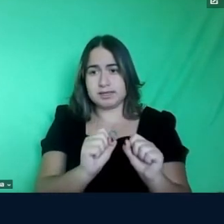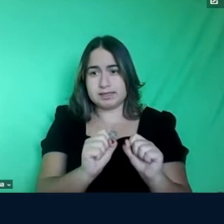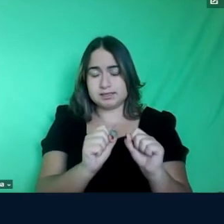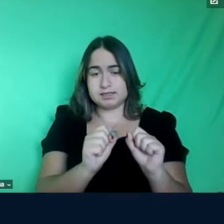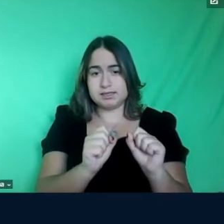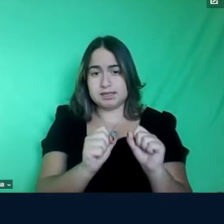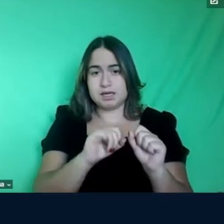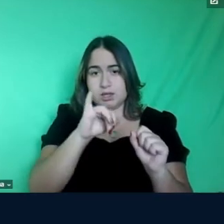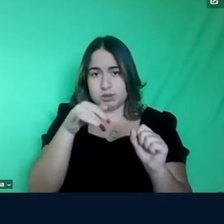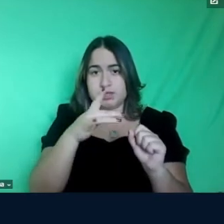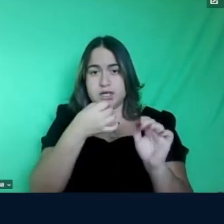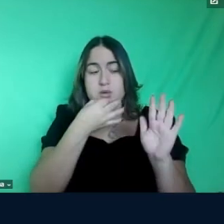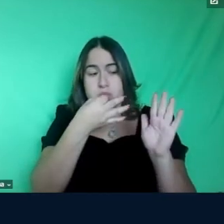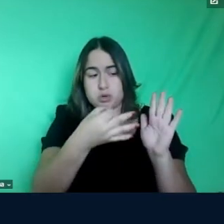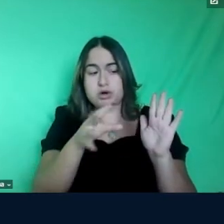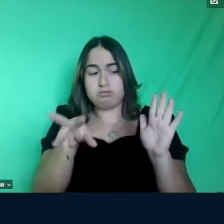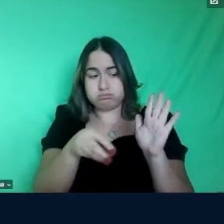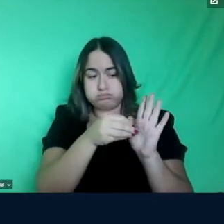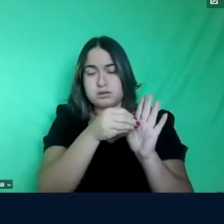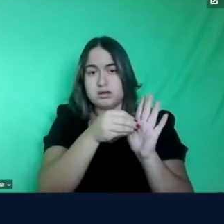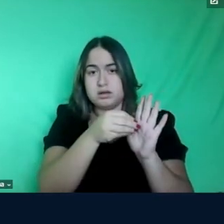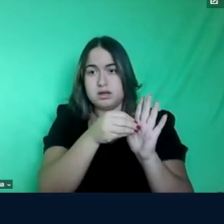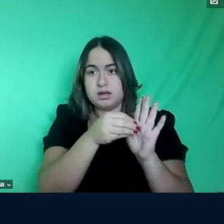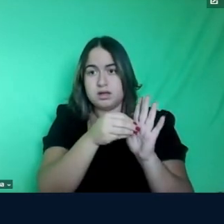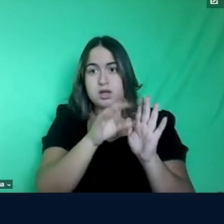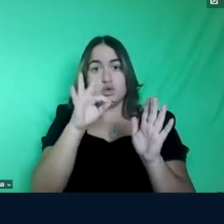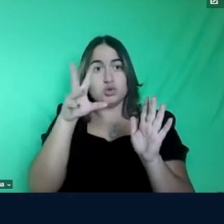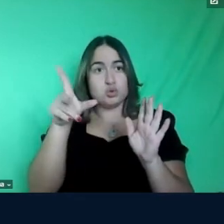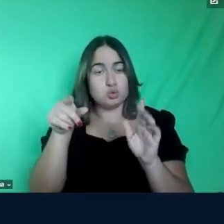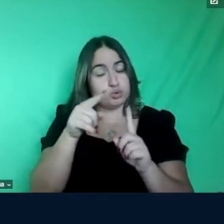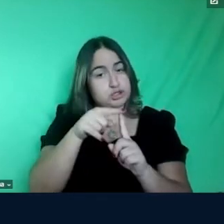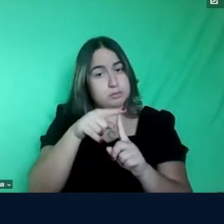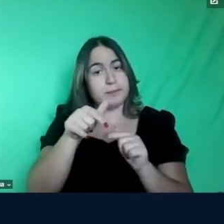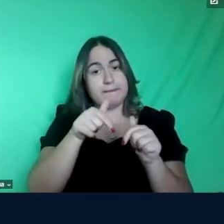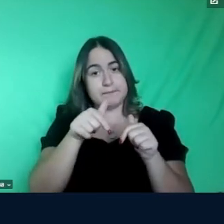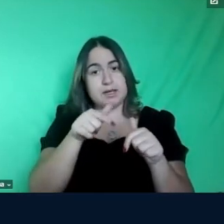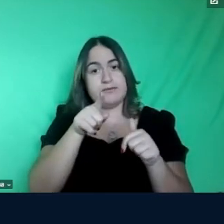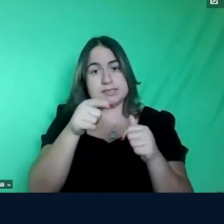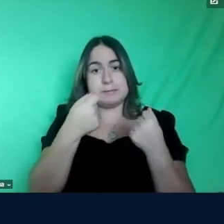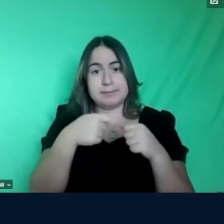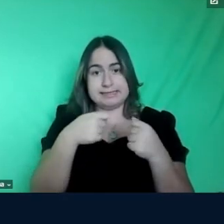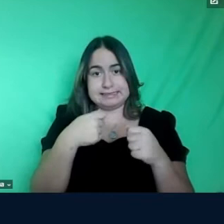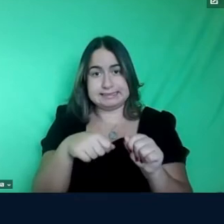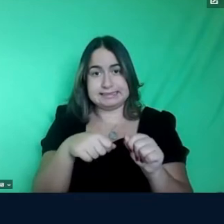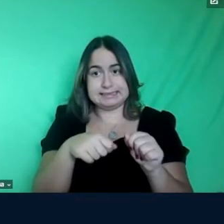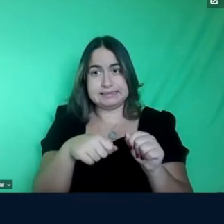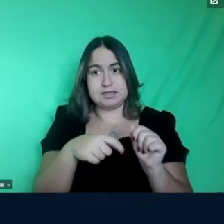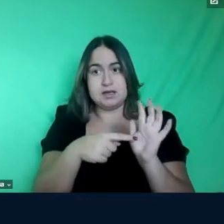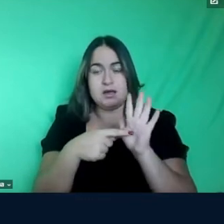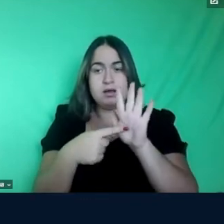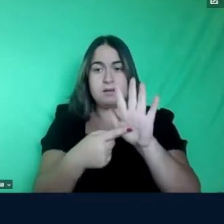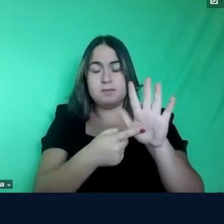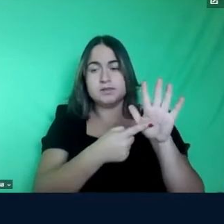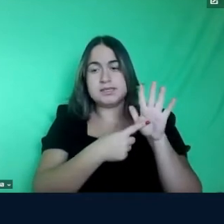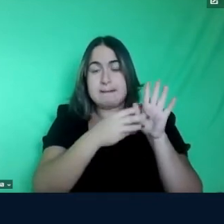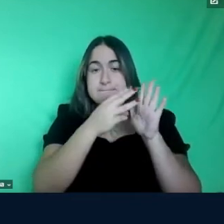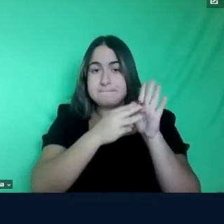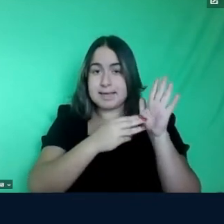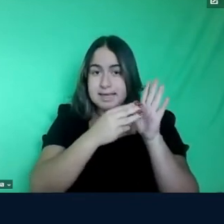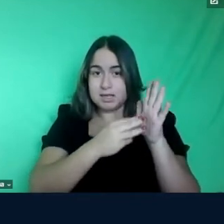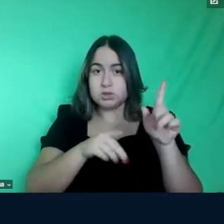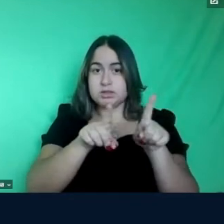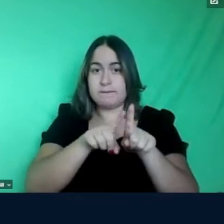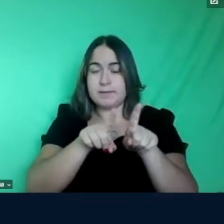da professora Juliana vale para todo tipo de trabalho você tem que ressaltar o objetivo o método empregado resultados e conclusões